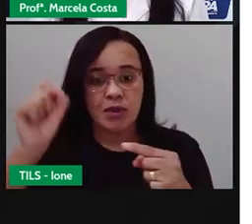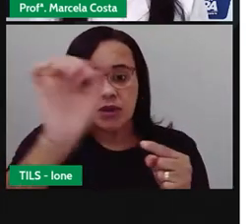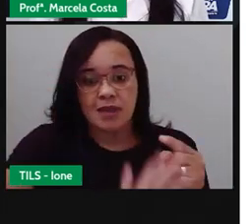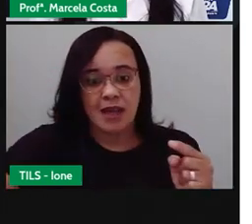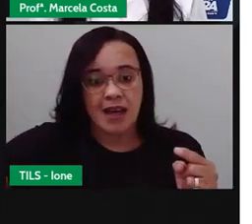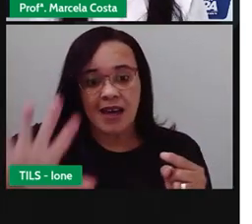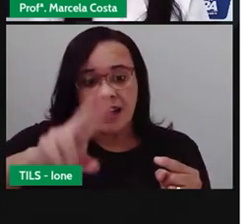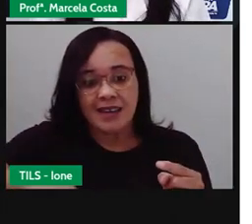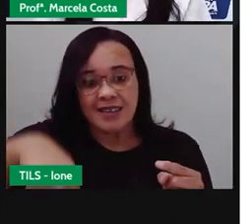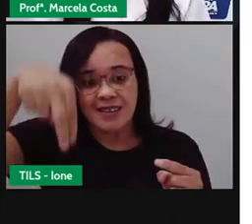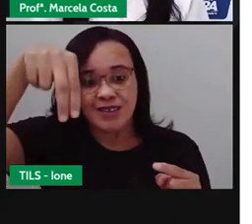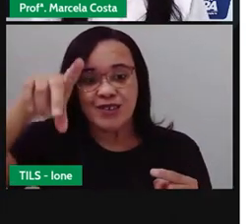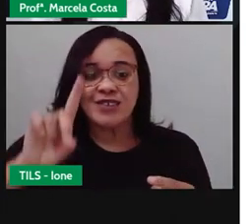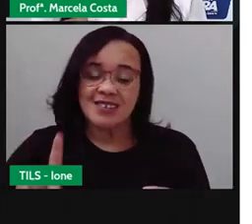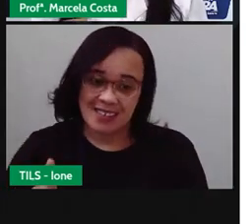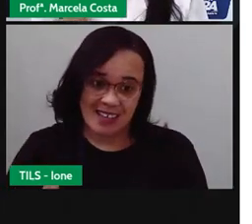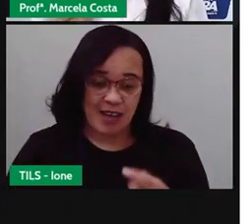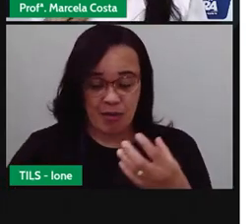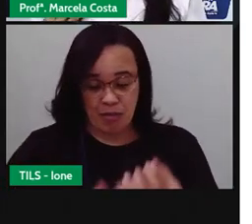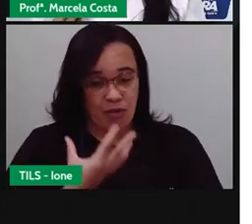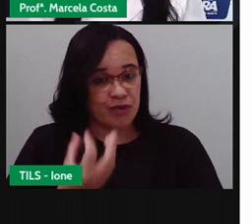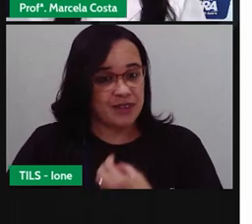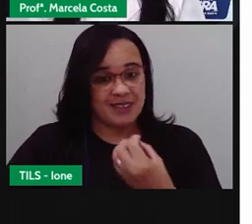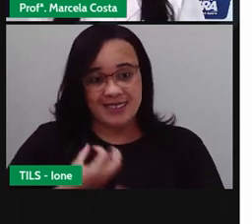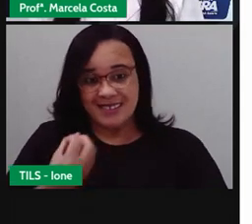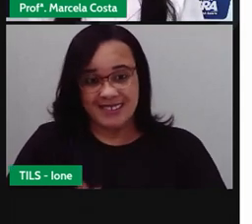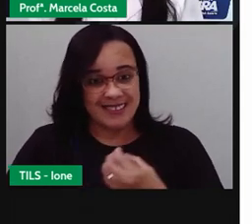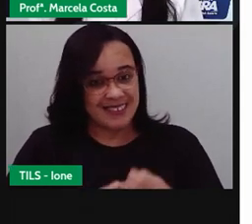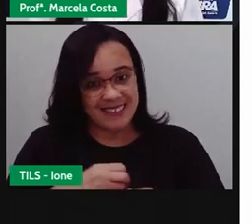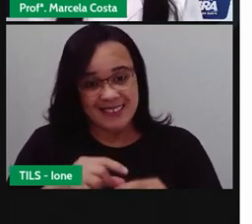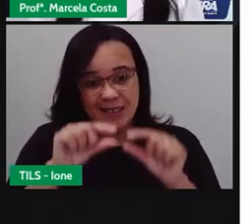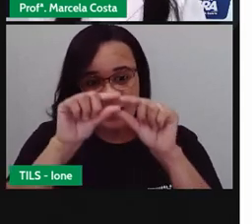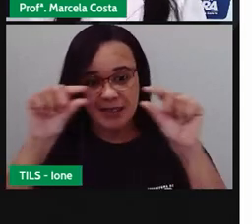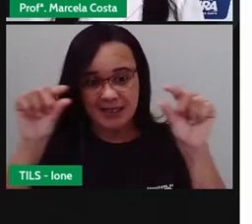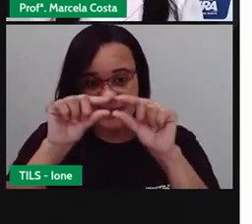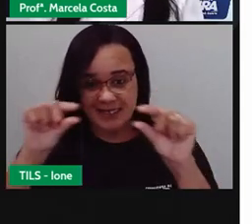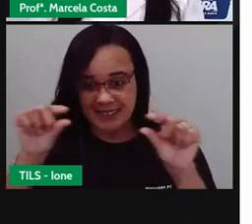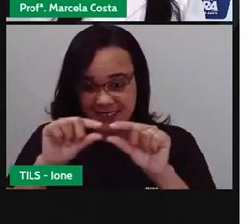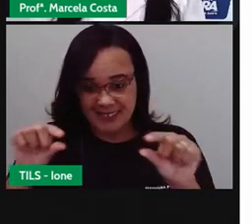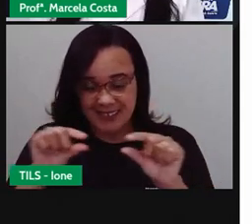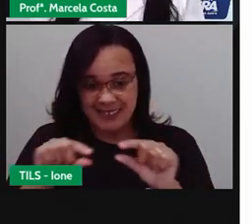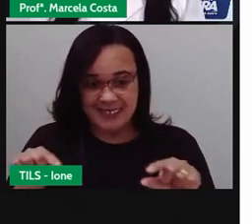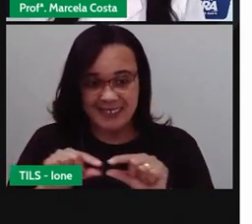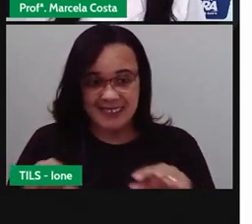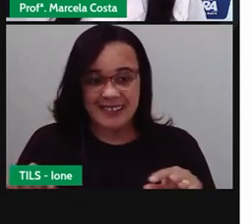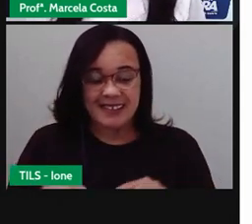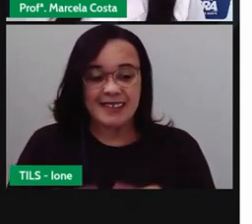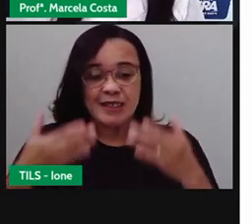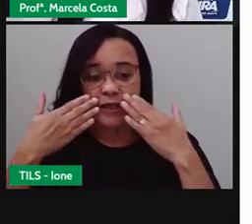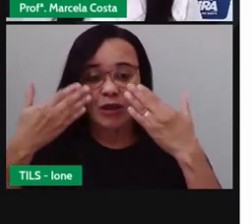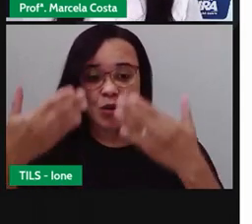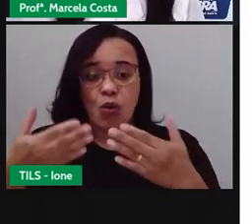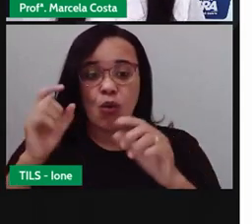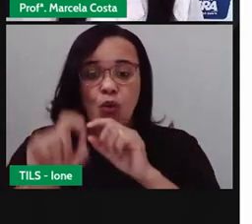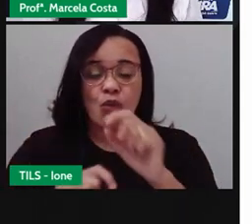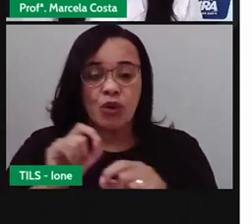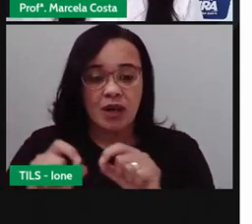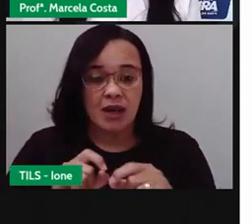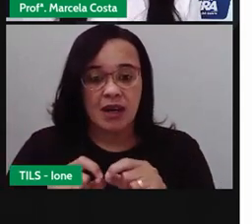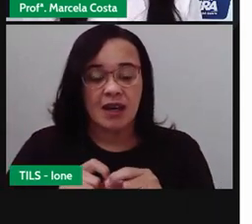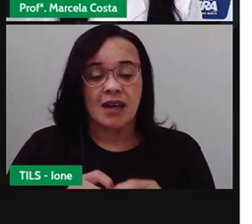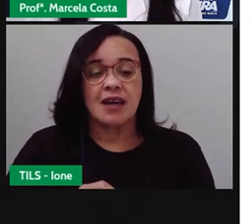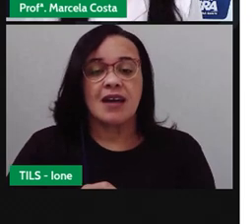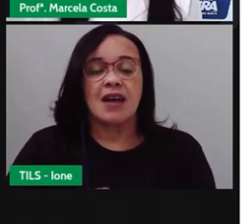é uma poesia que ela é estruturada em estrofes inglês e que traz, ali, narrativas sobre a vida